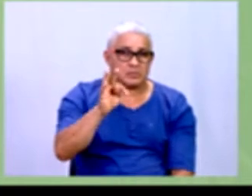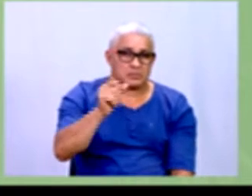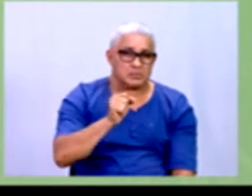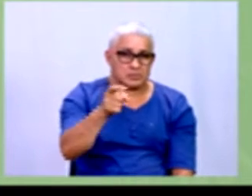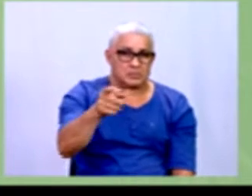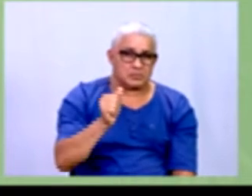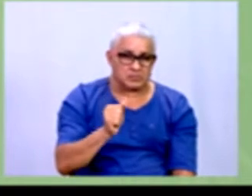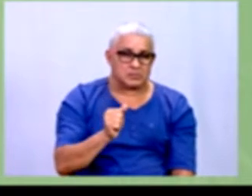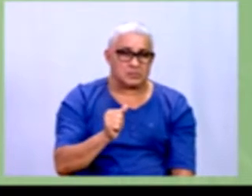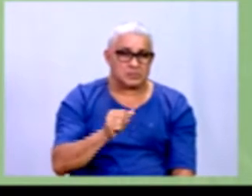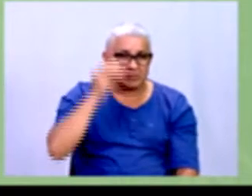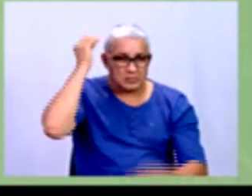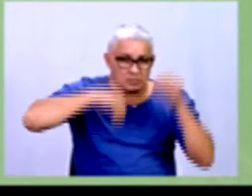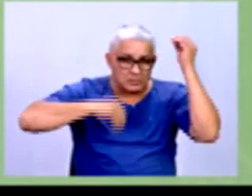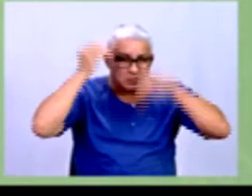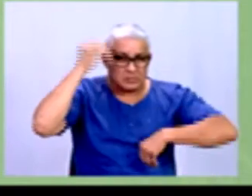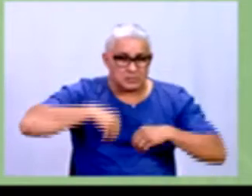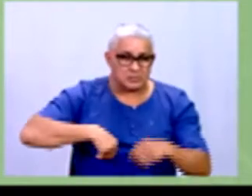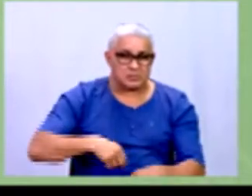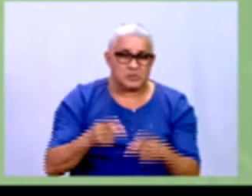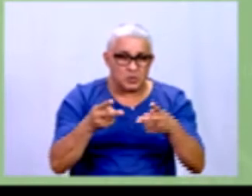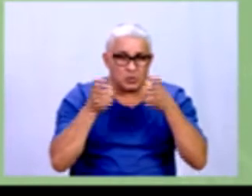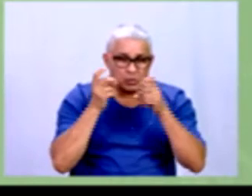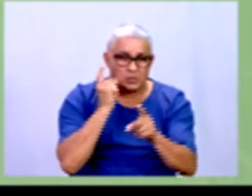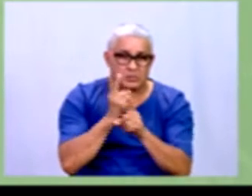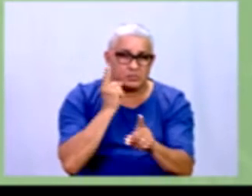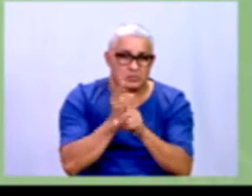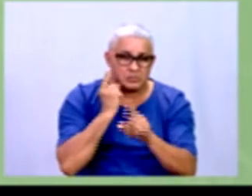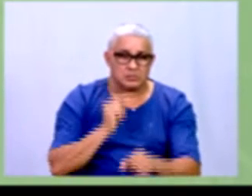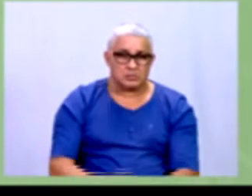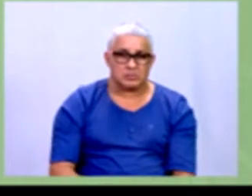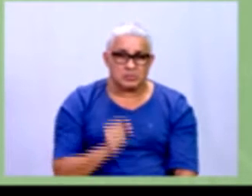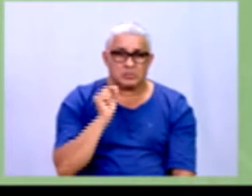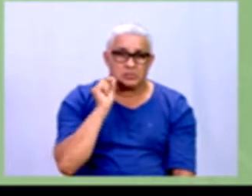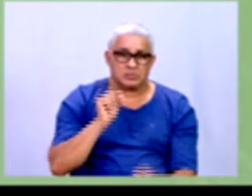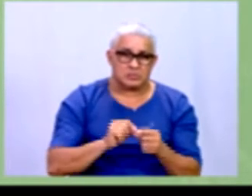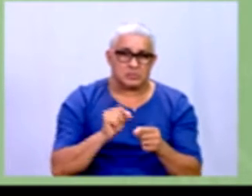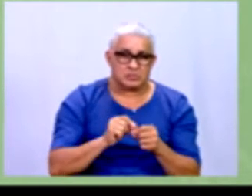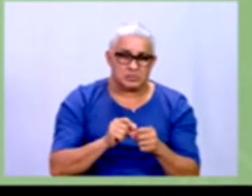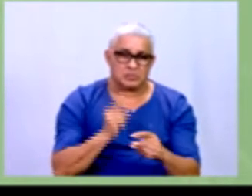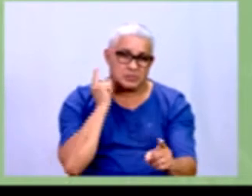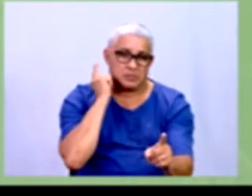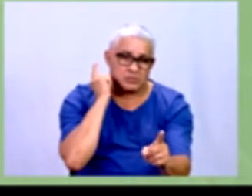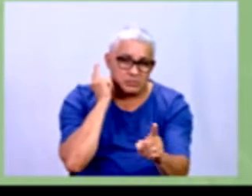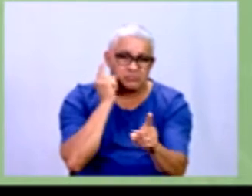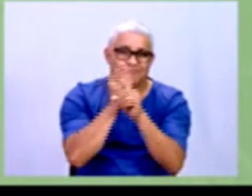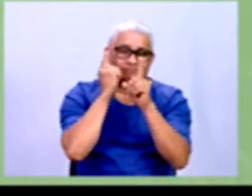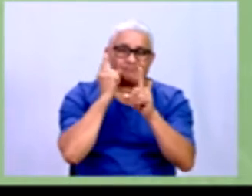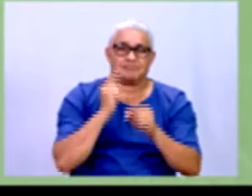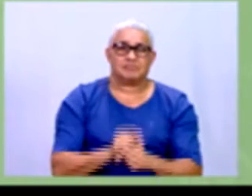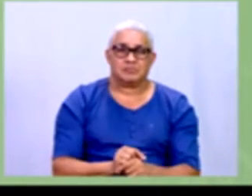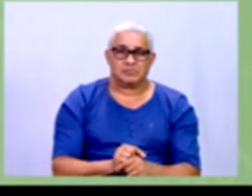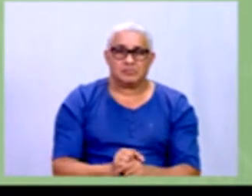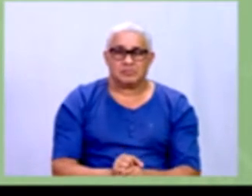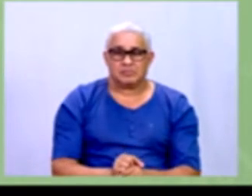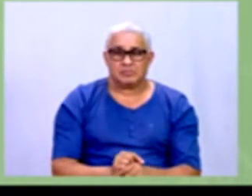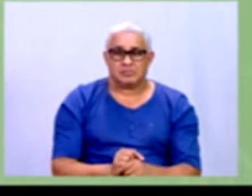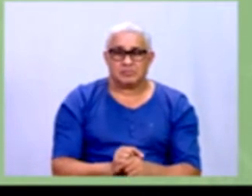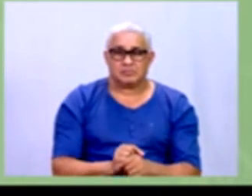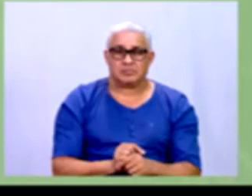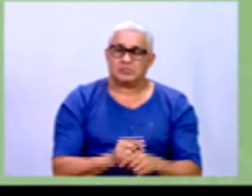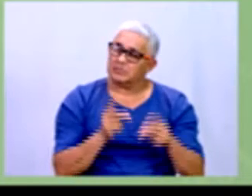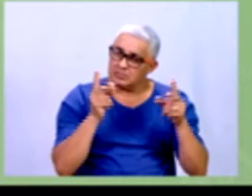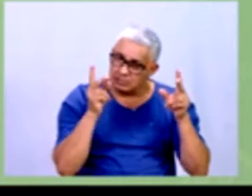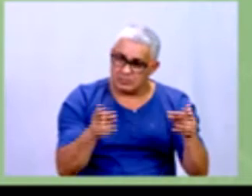escolar observados o que a gente vai fazer para a gente achar o coeficiente as mesmas grandezas 45